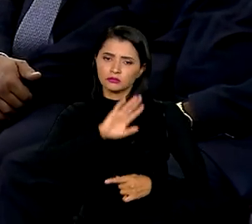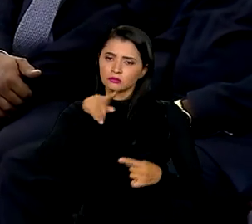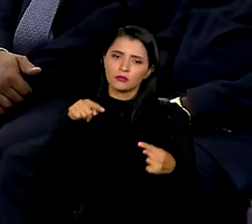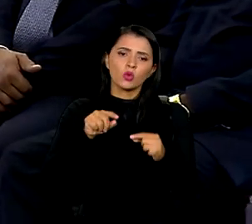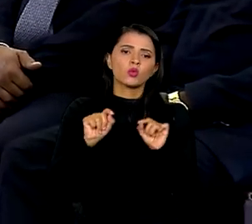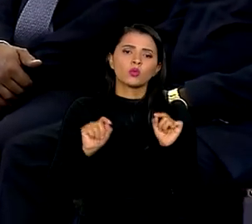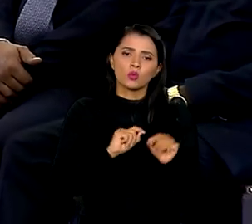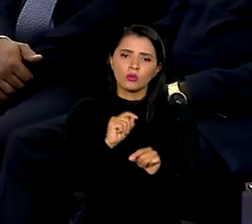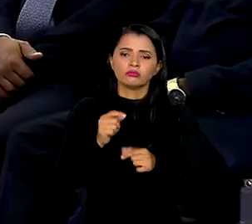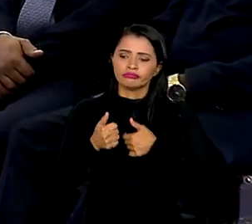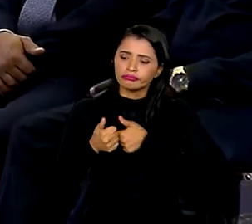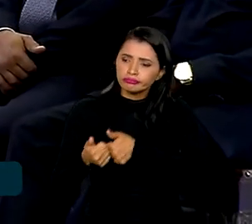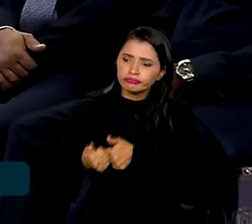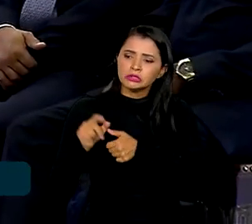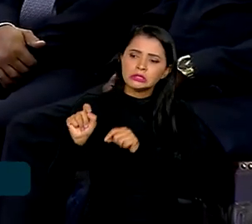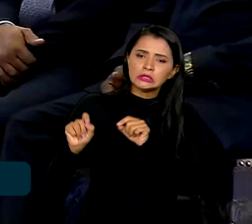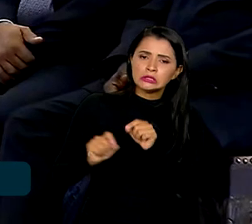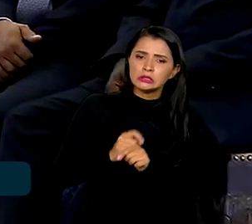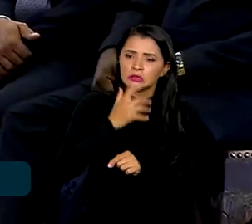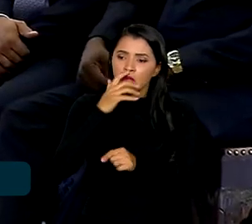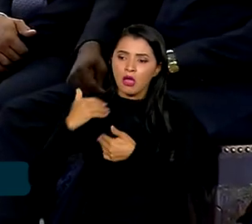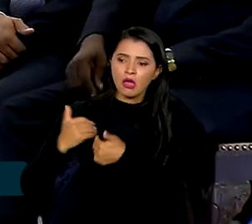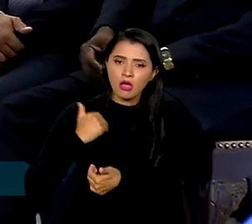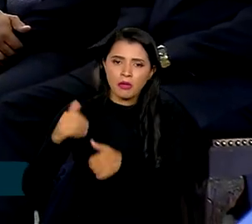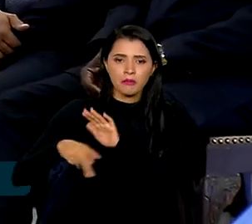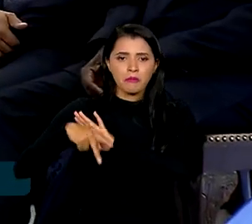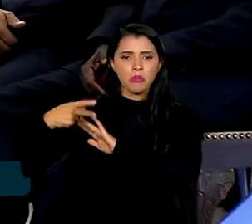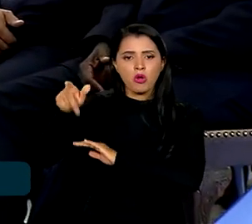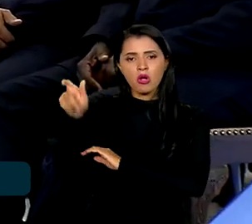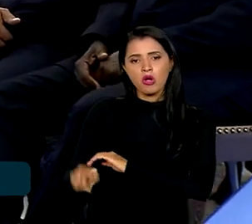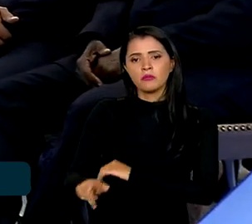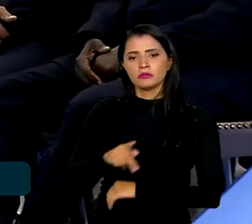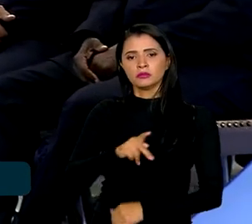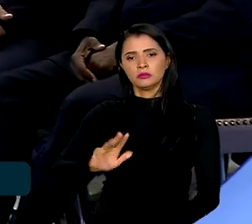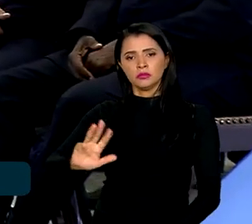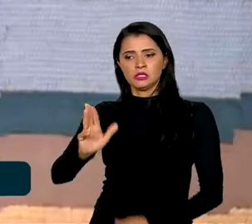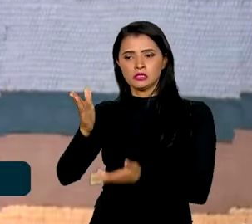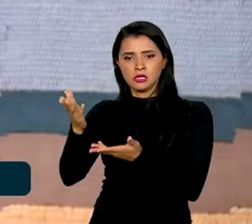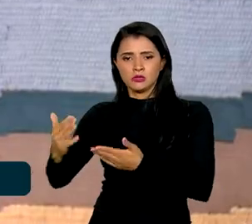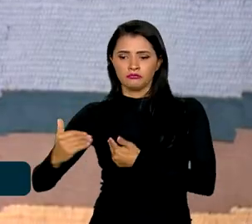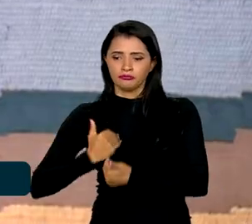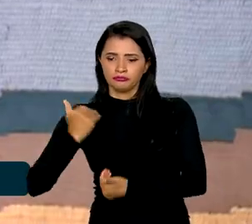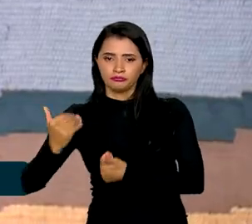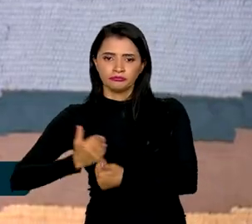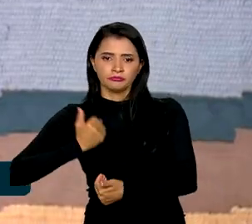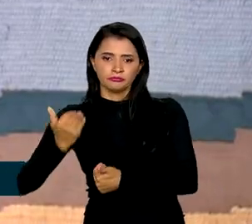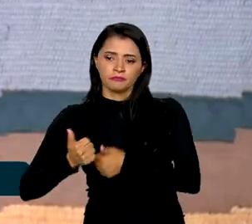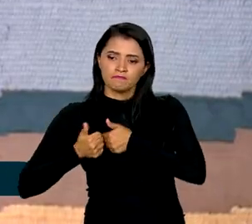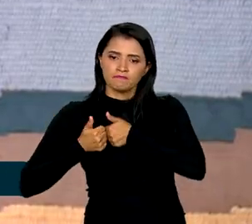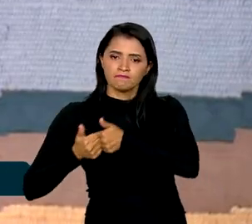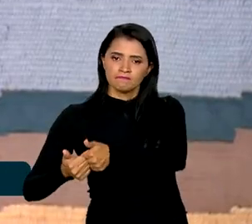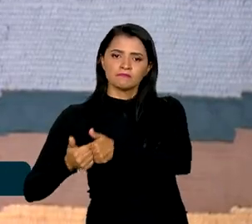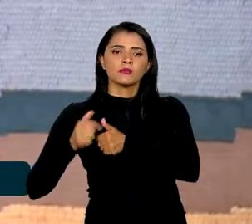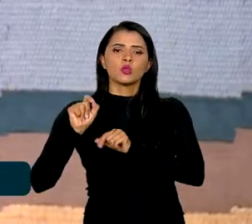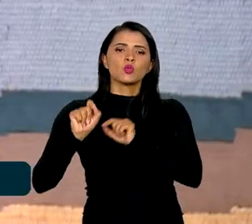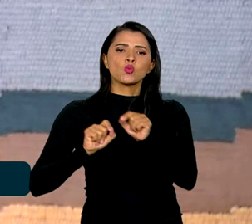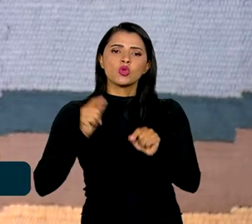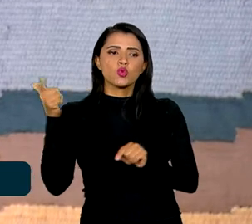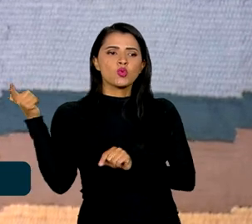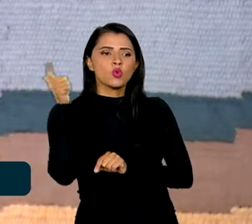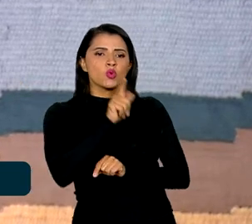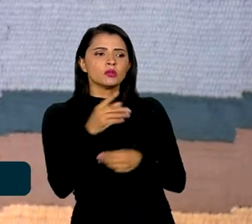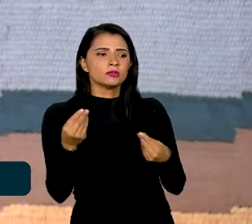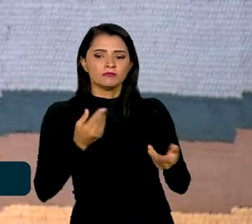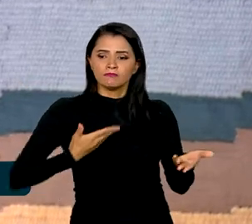seguir a orientação do presidente da República de buscar uma